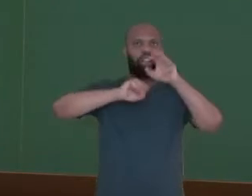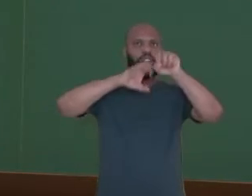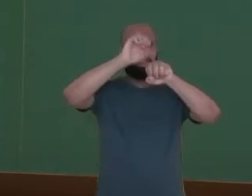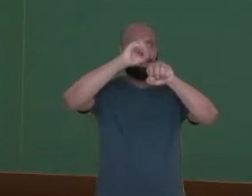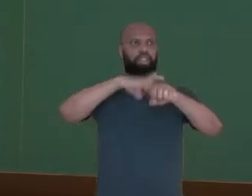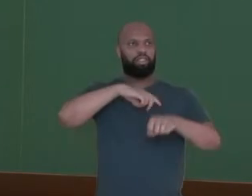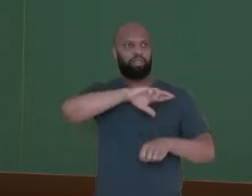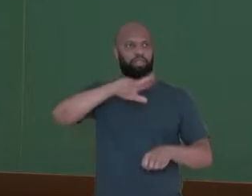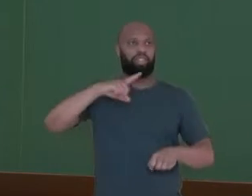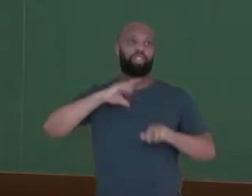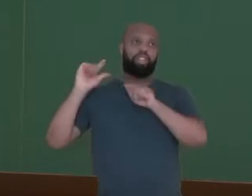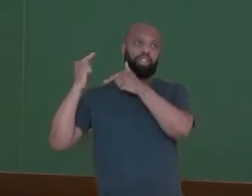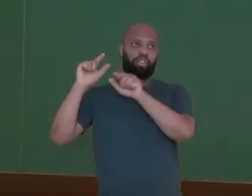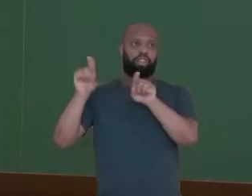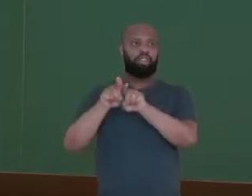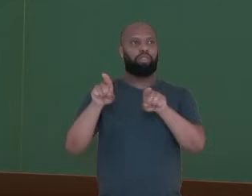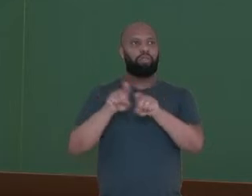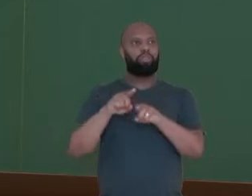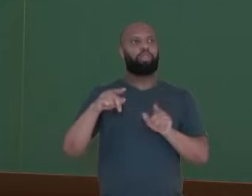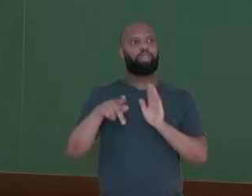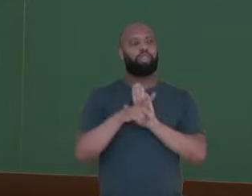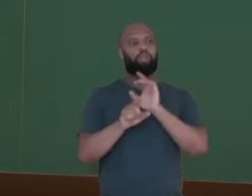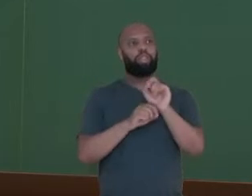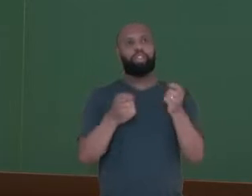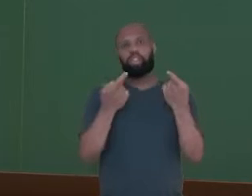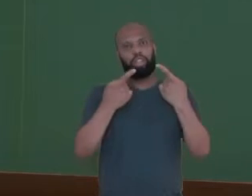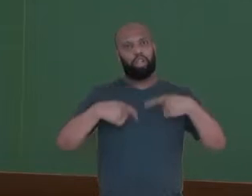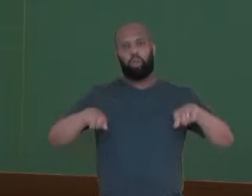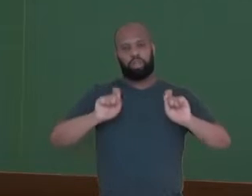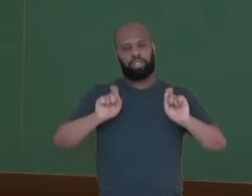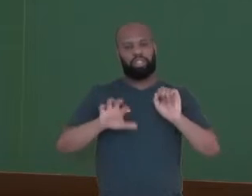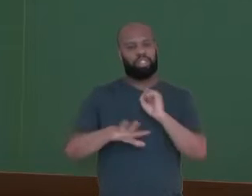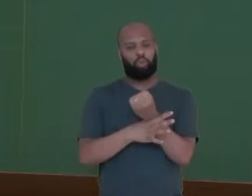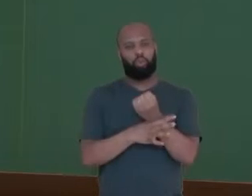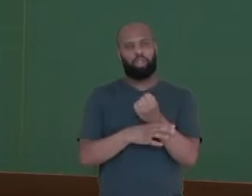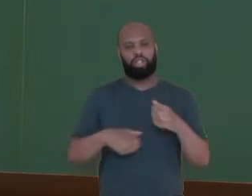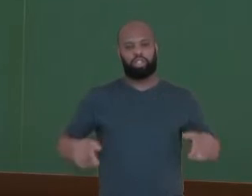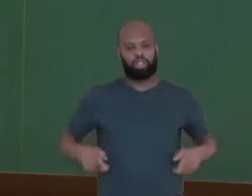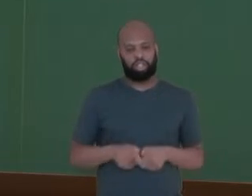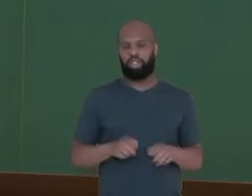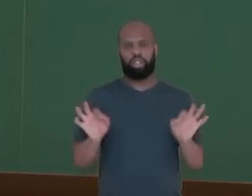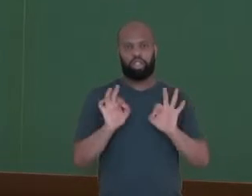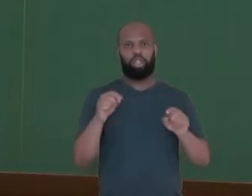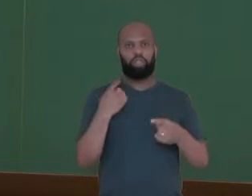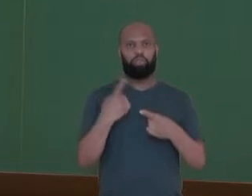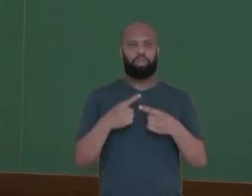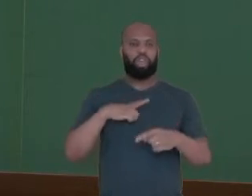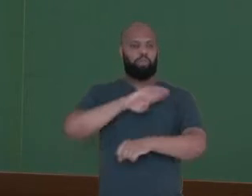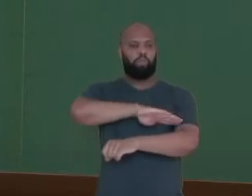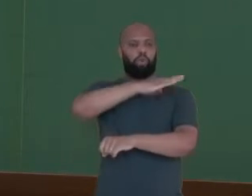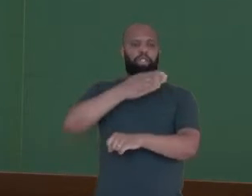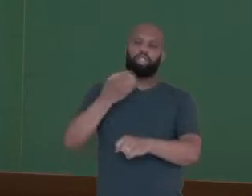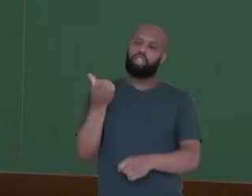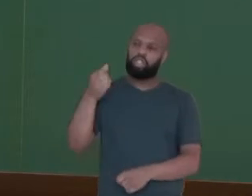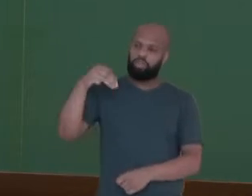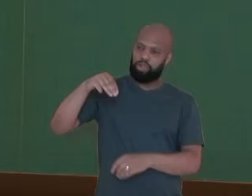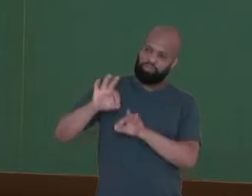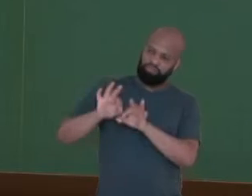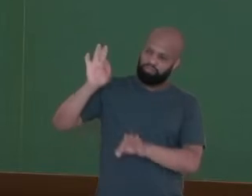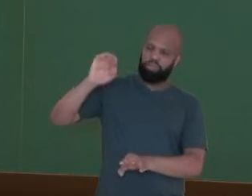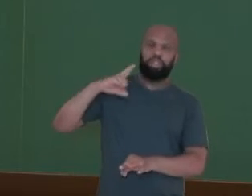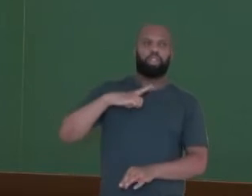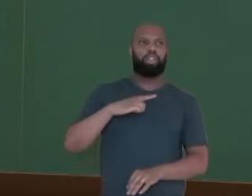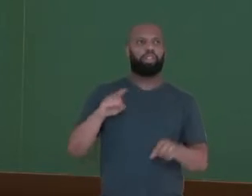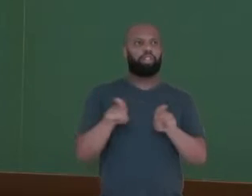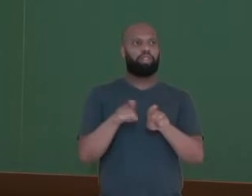escalada tradicional, a builder, que você não precisa de equipamentos. São montanhas com, no máximo, 6 metros. Big hall,